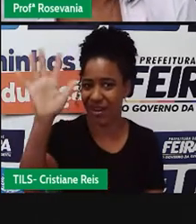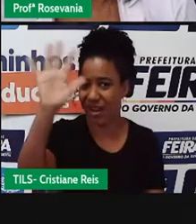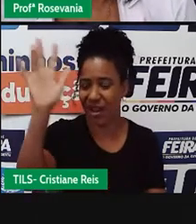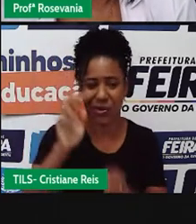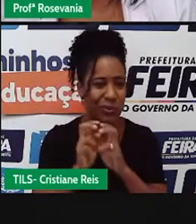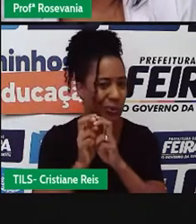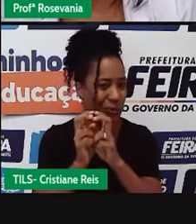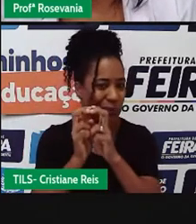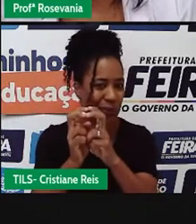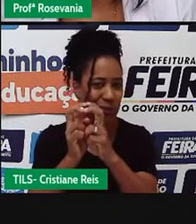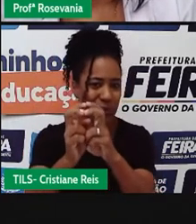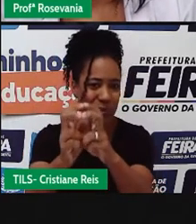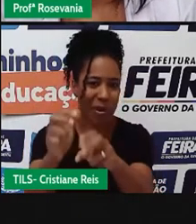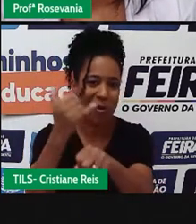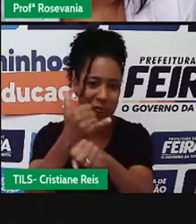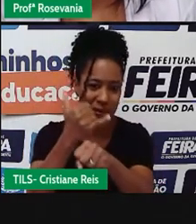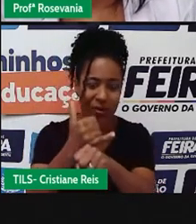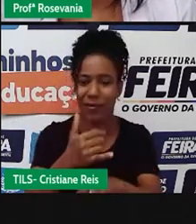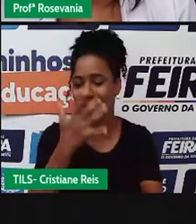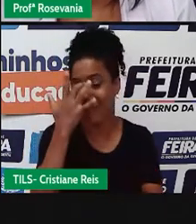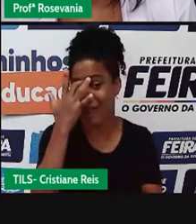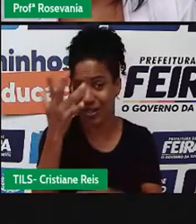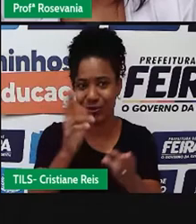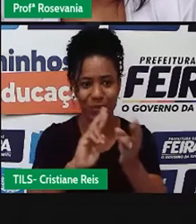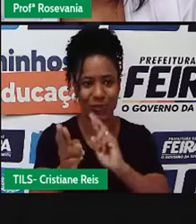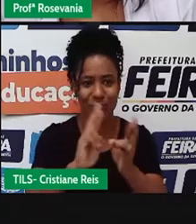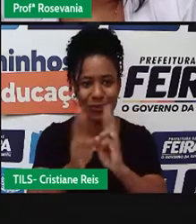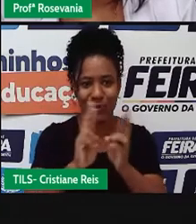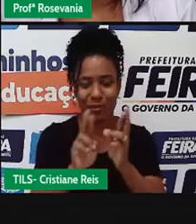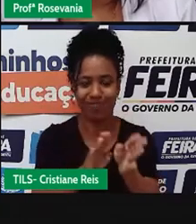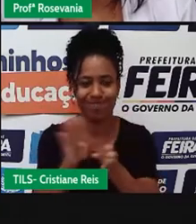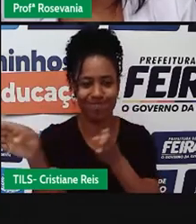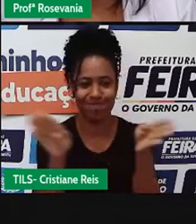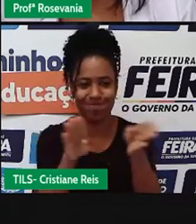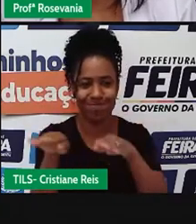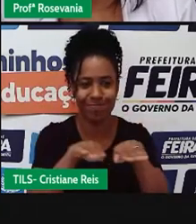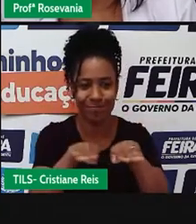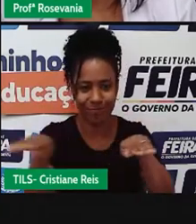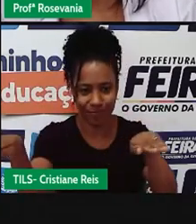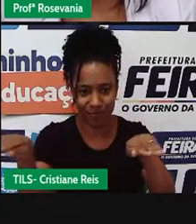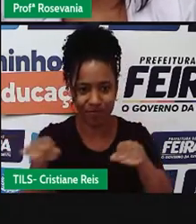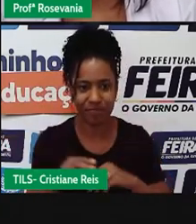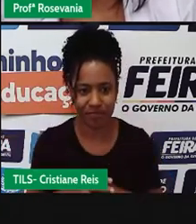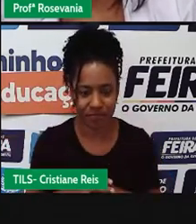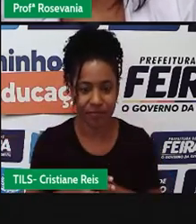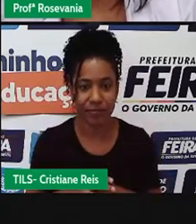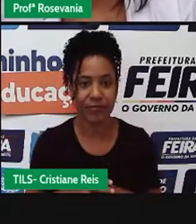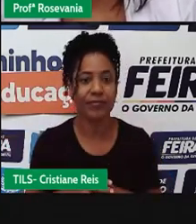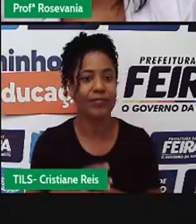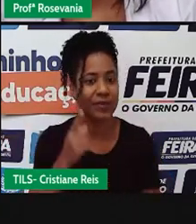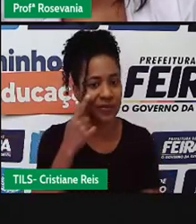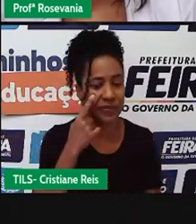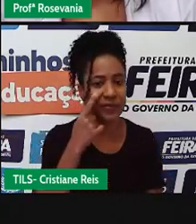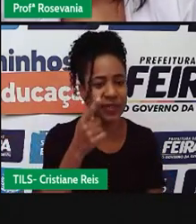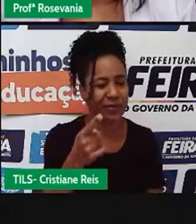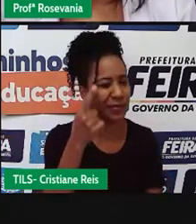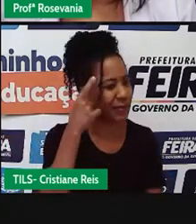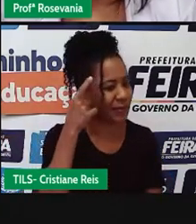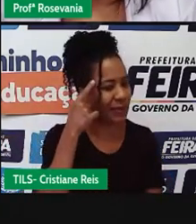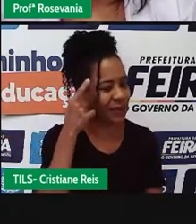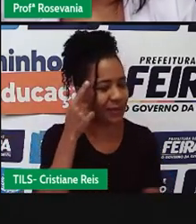rodovias, como eu falei para vocês. Bom, mas aí, vamos pensar, né, isso é um gráfico, né,